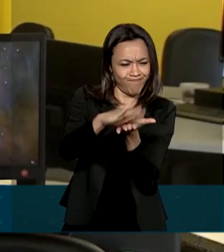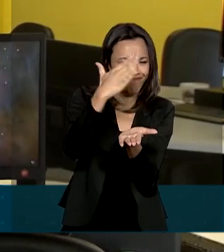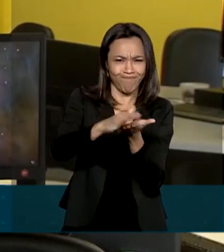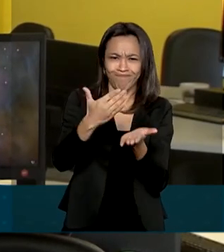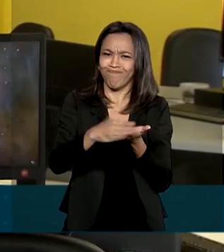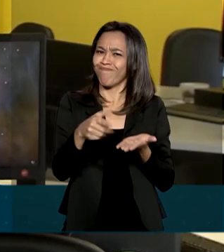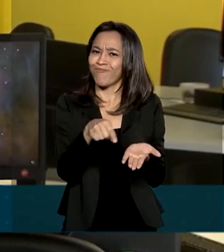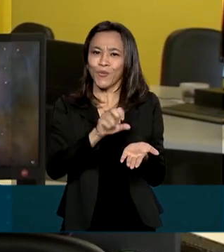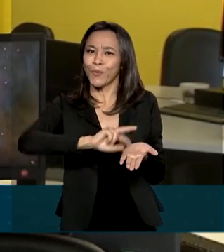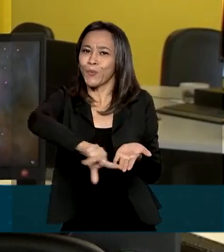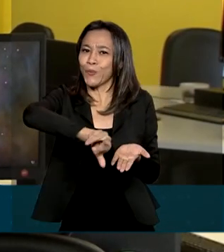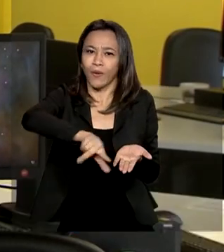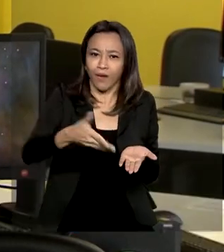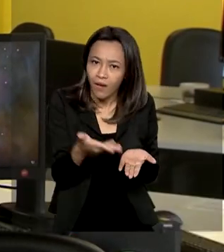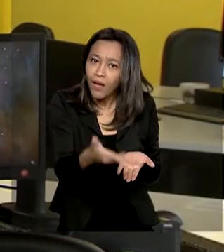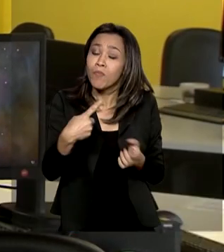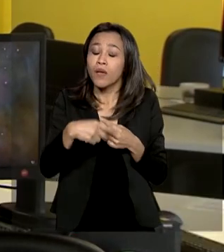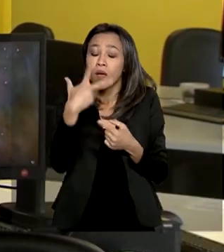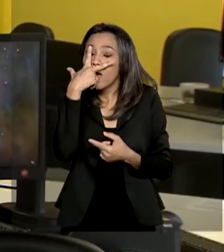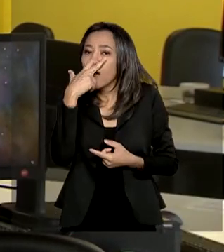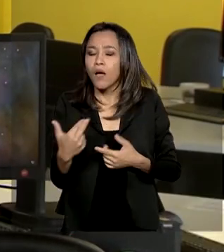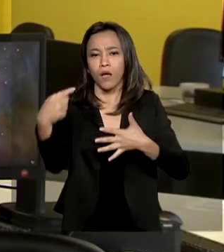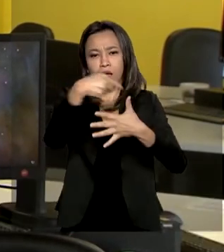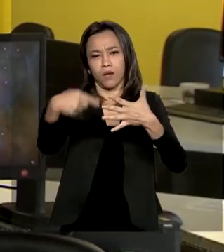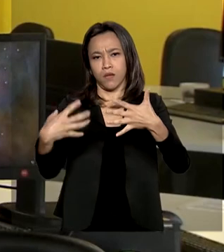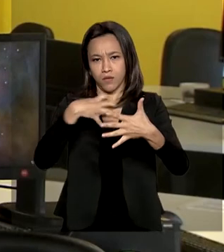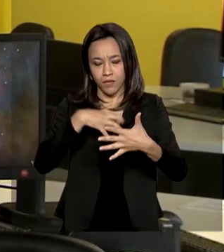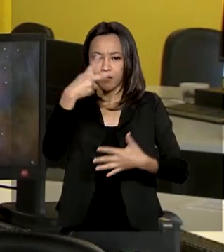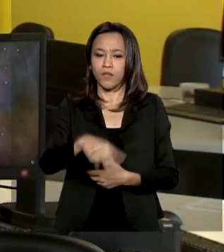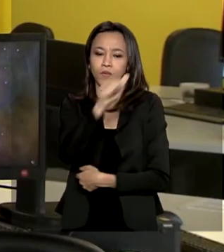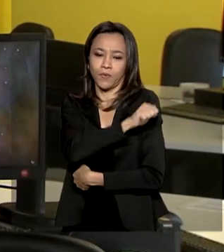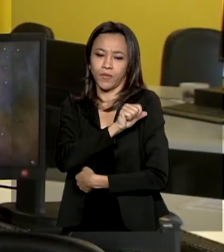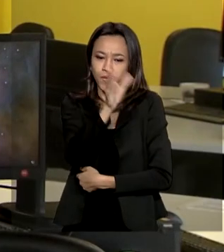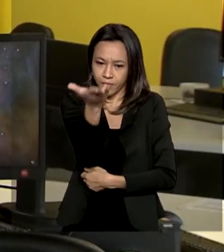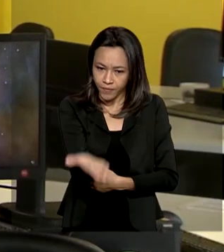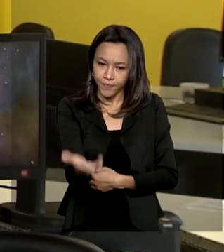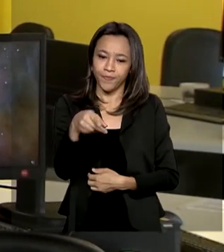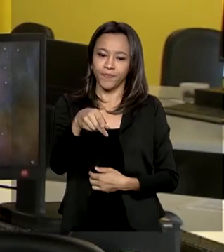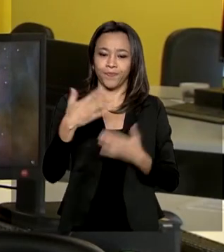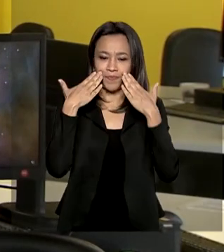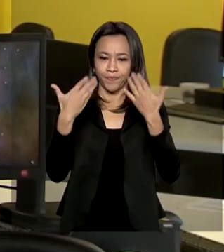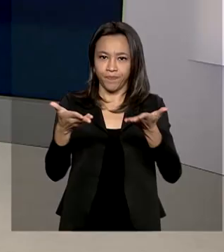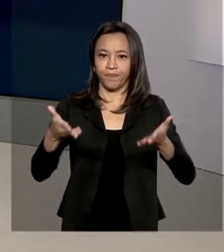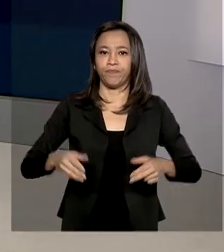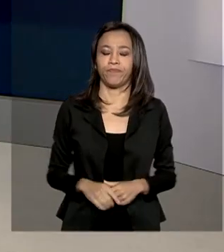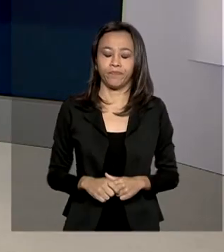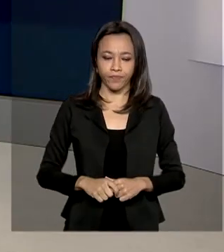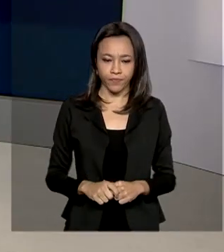a Covid-19, já que os sintomas são parecidos. Do Rio de Janeiro, Cláudia Boiunga para o Governo Agora.